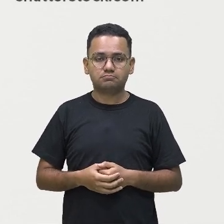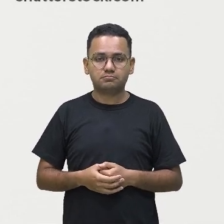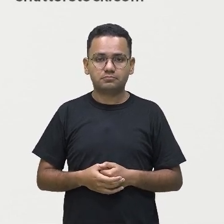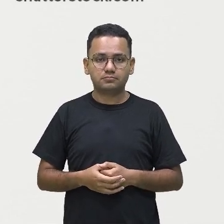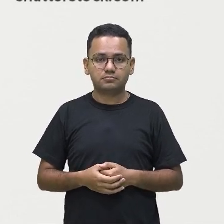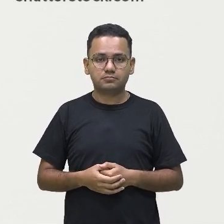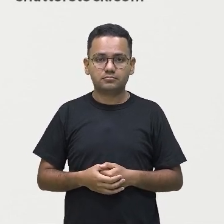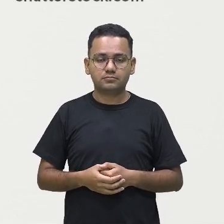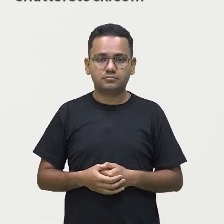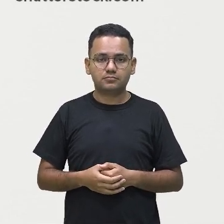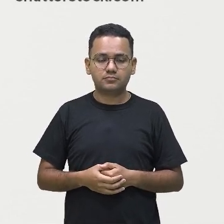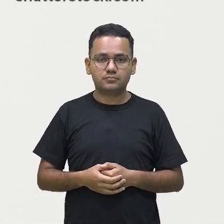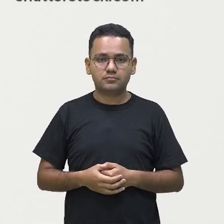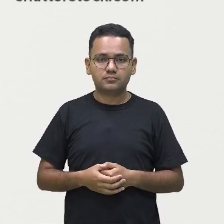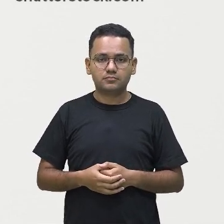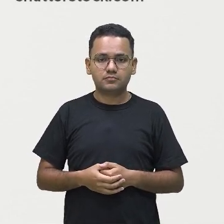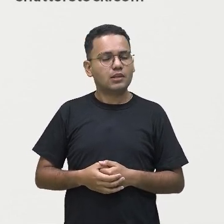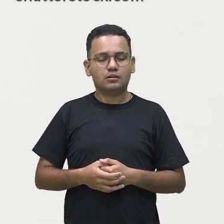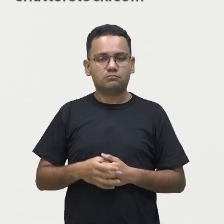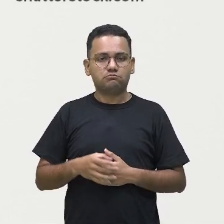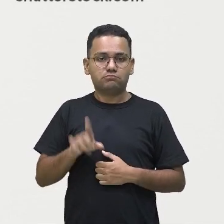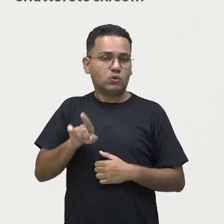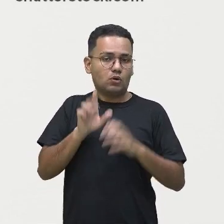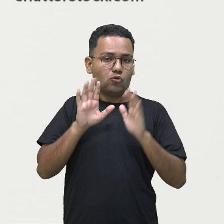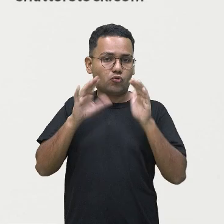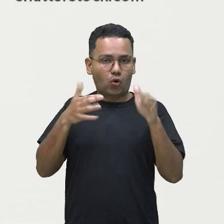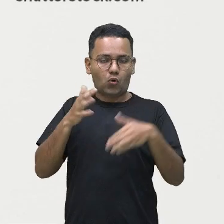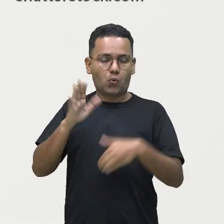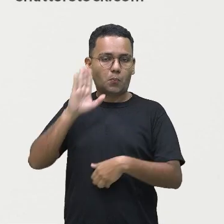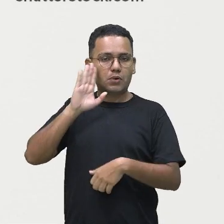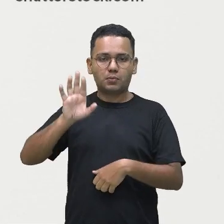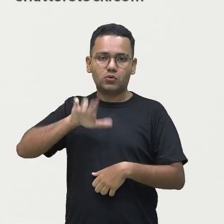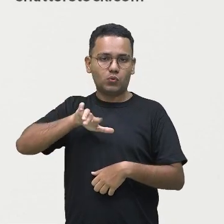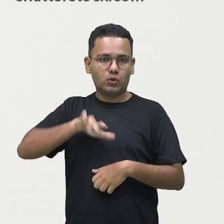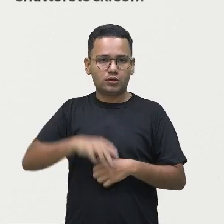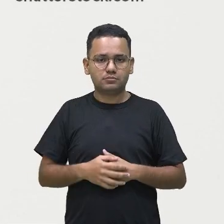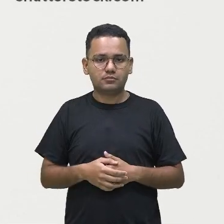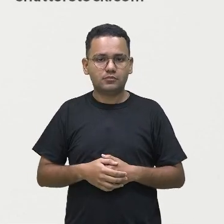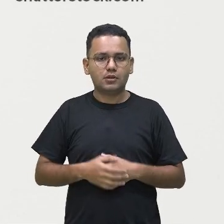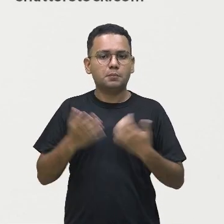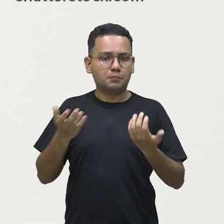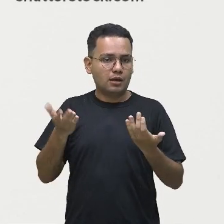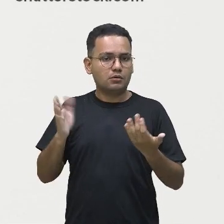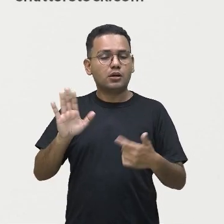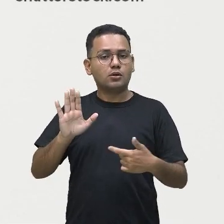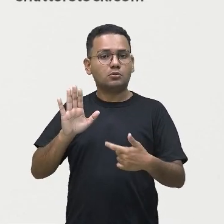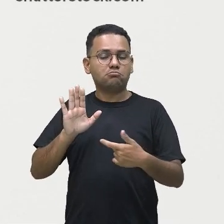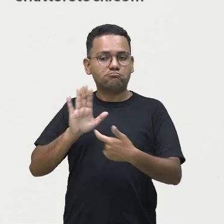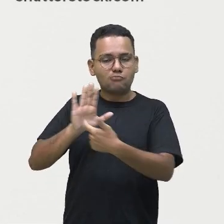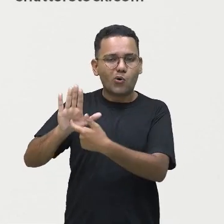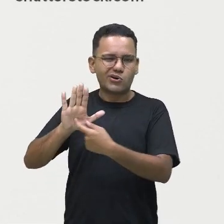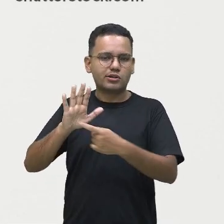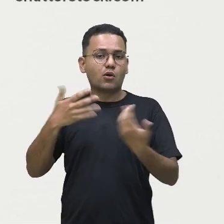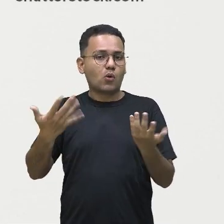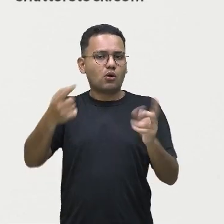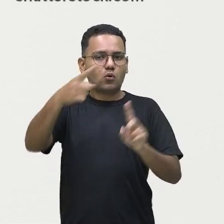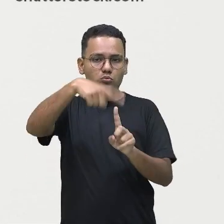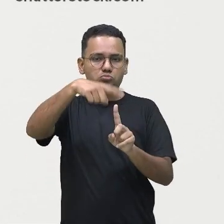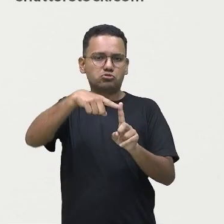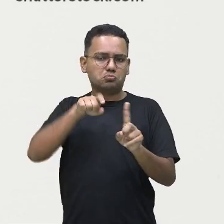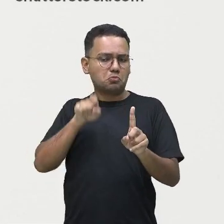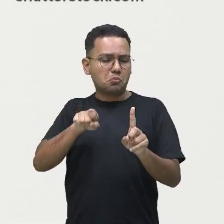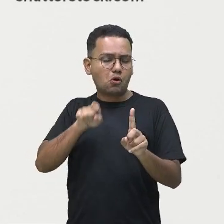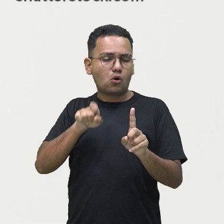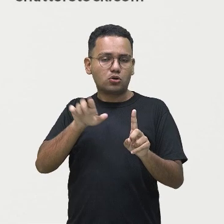nossa informação principal, aqui a gente quer mostrar o tipo, tá? Infográfico, quando eu pego